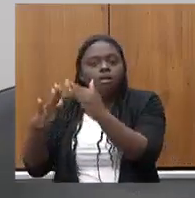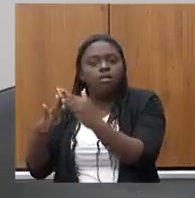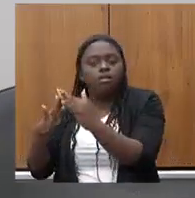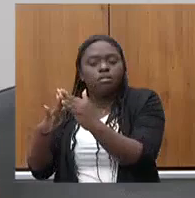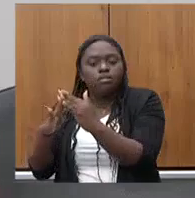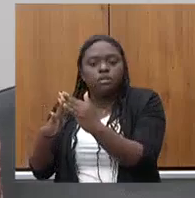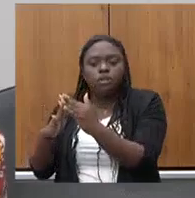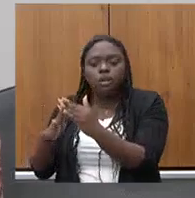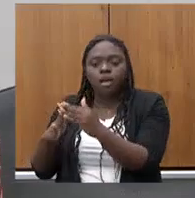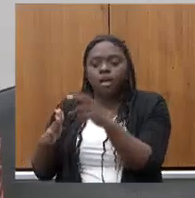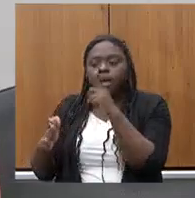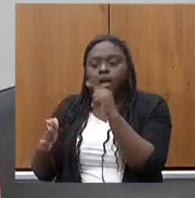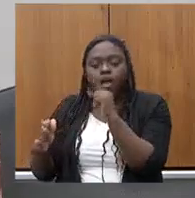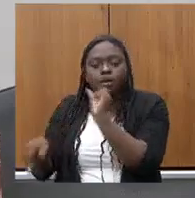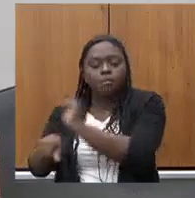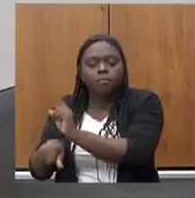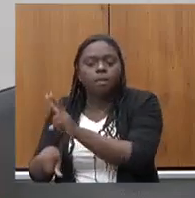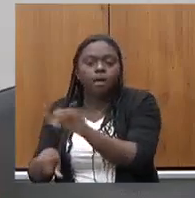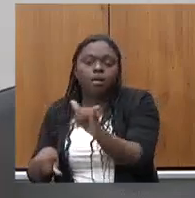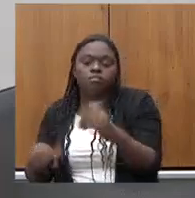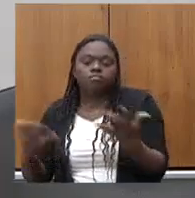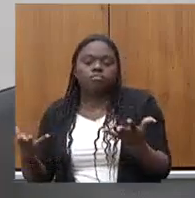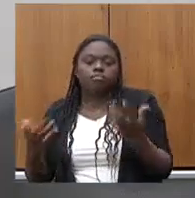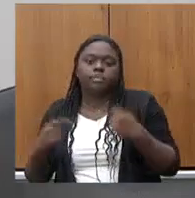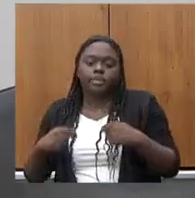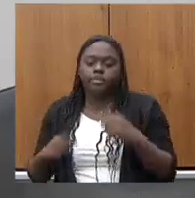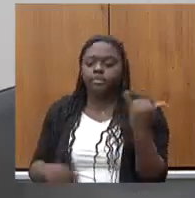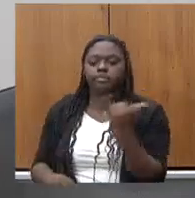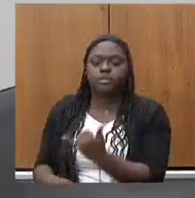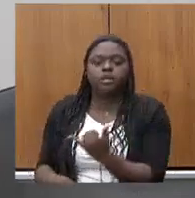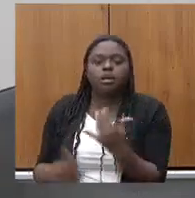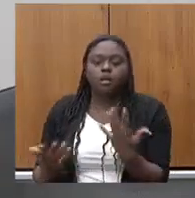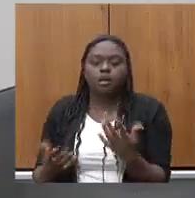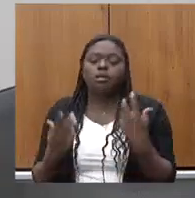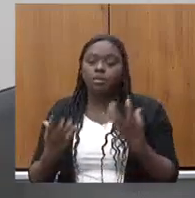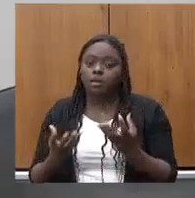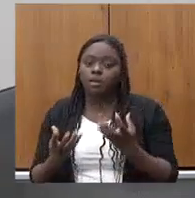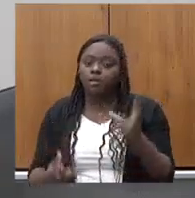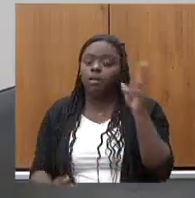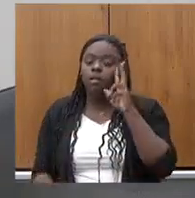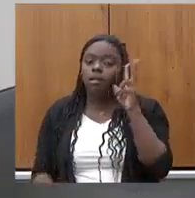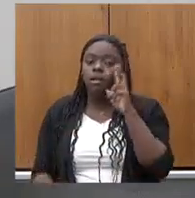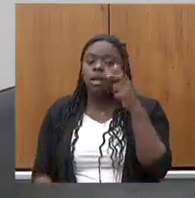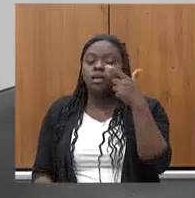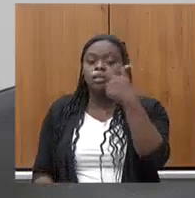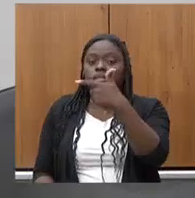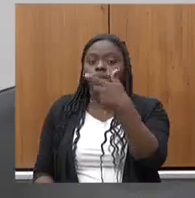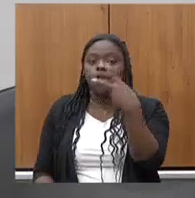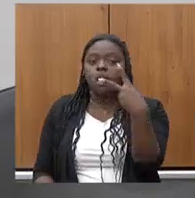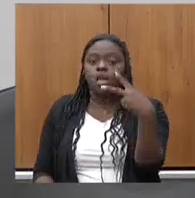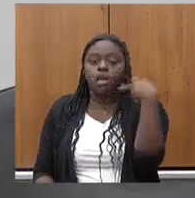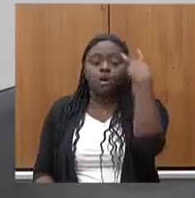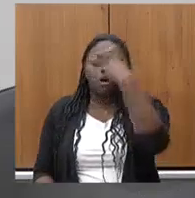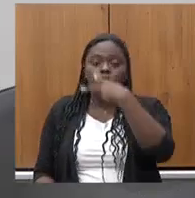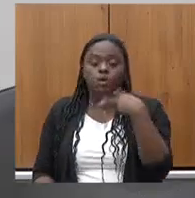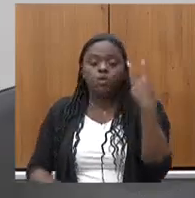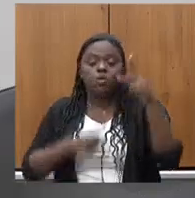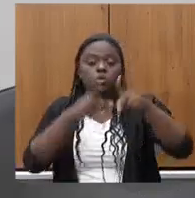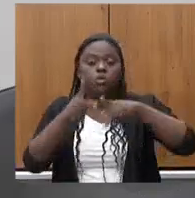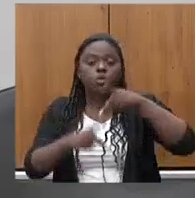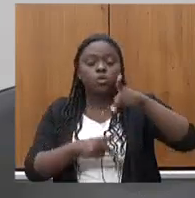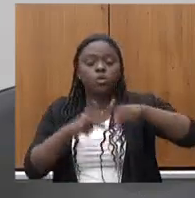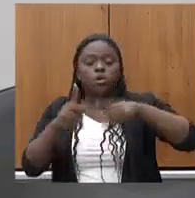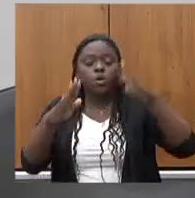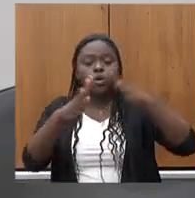fornecimento será interrompido é lastimável quero lembrar das 72 horas que a população no Morro do Papagá ficou sem